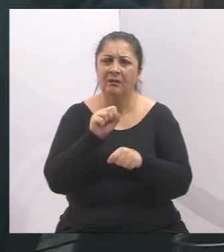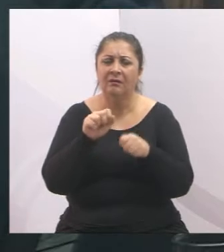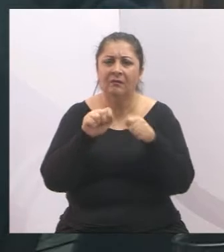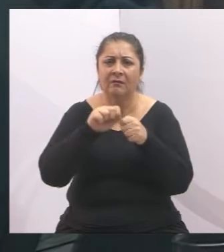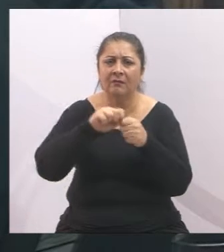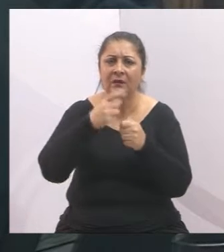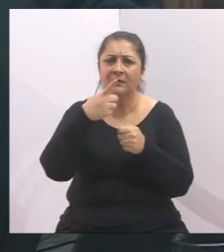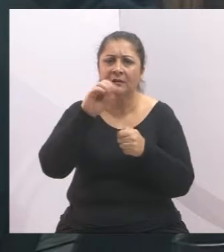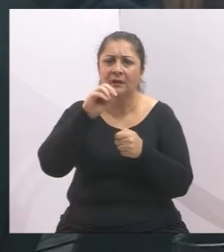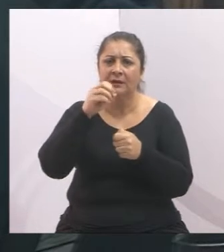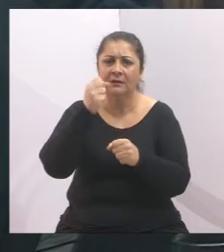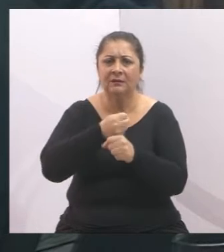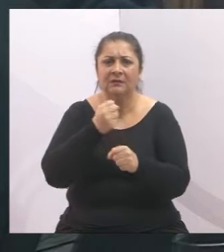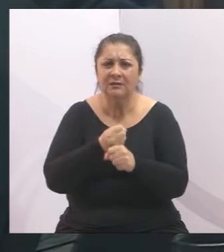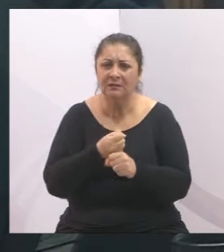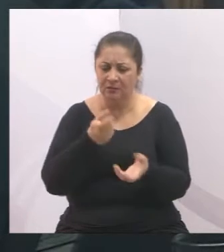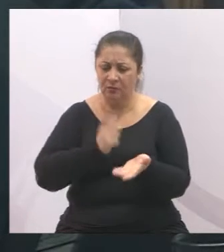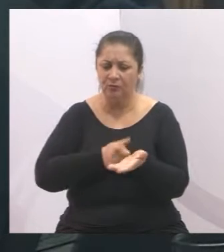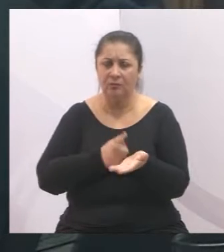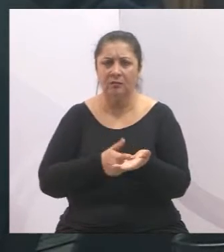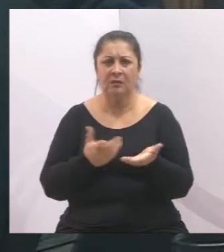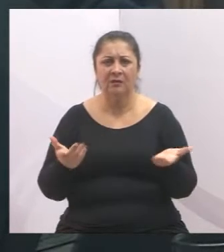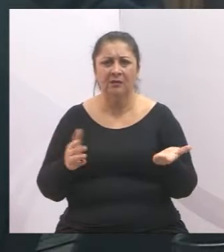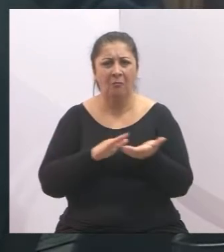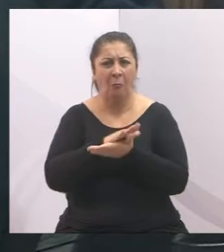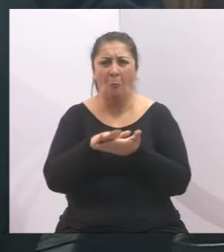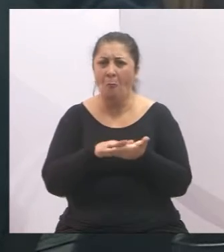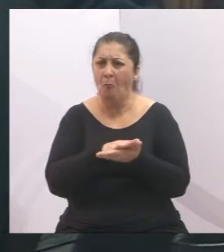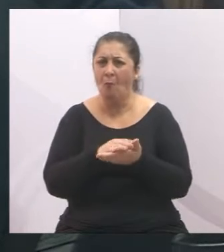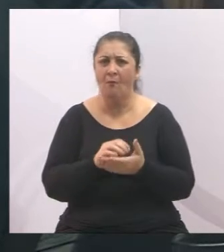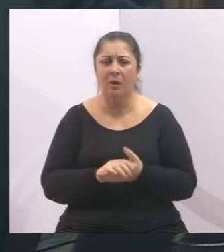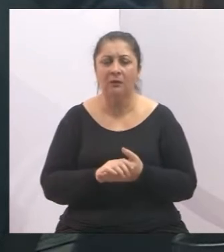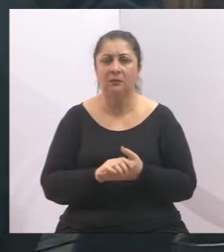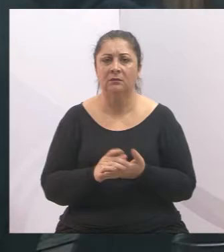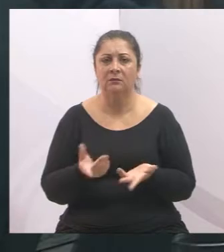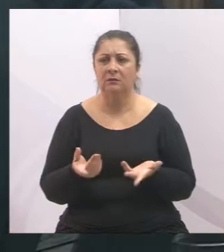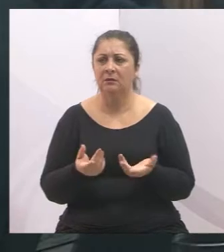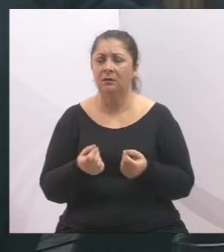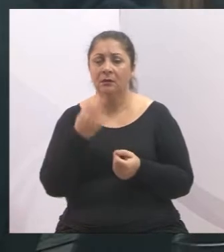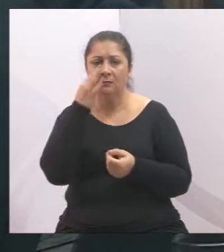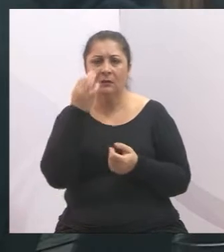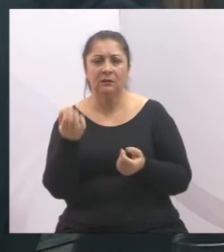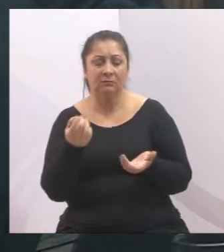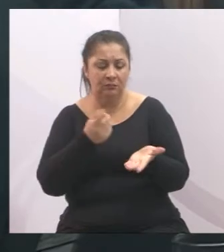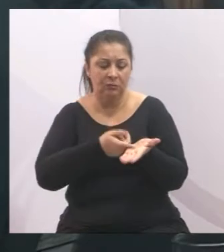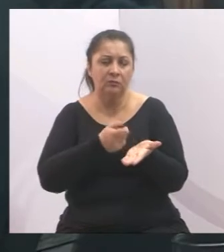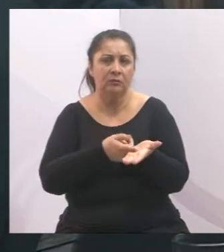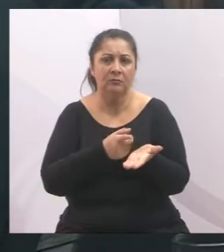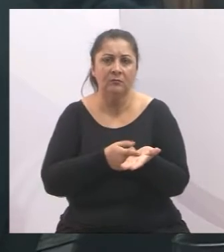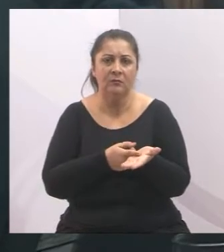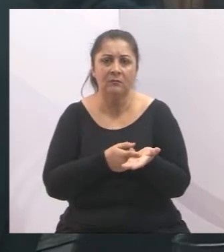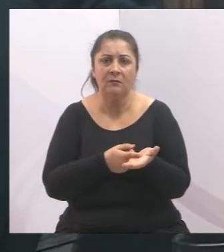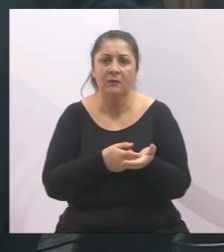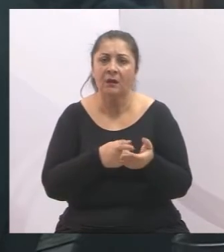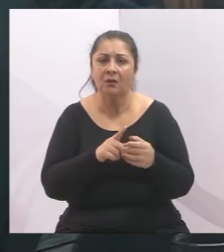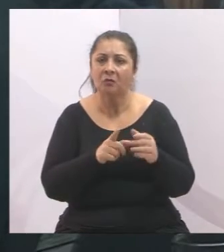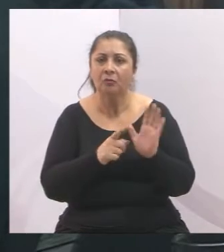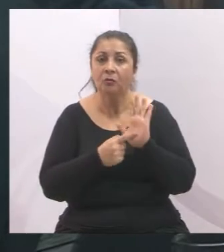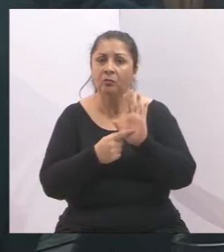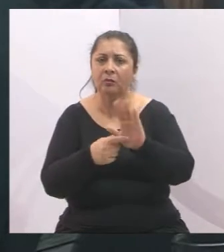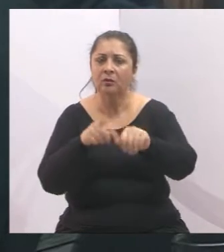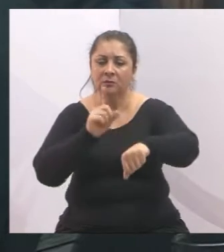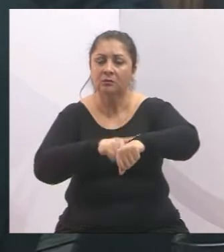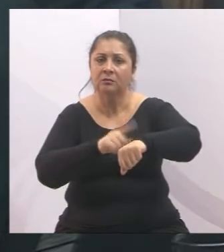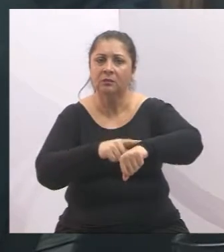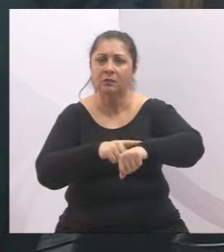repactuação contratual. E aí, o que me chamou muita atenção é que nesse contrato não há prazo para que essa